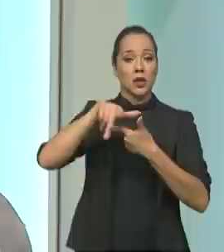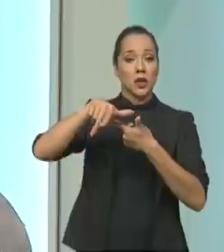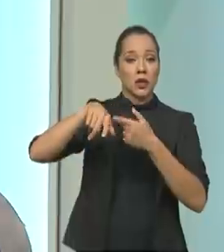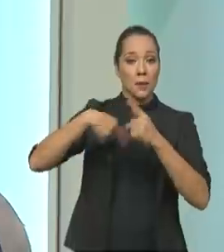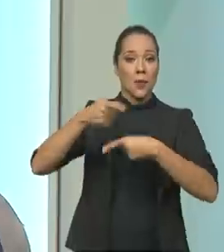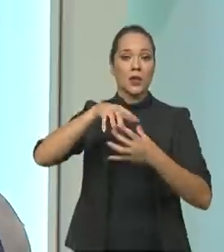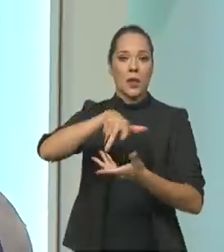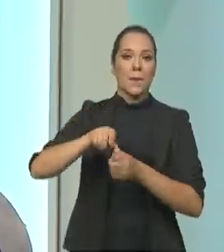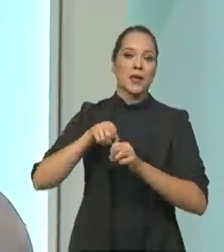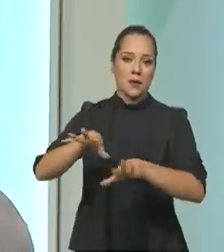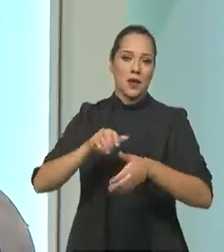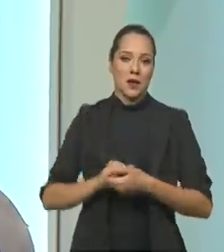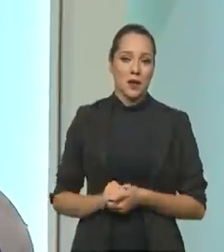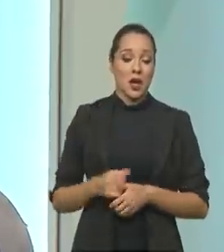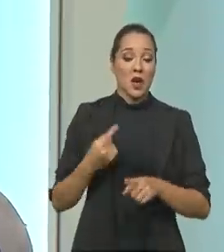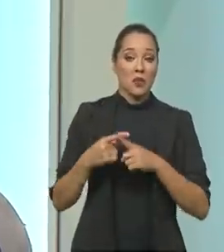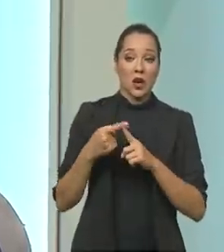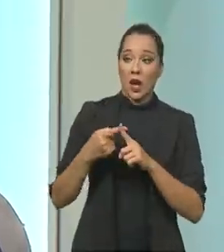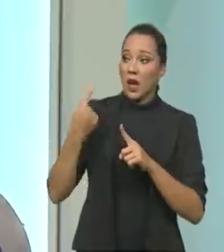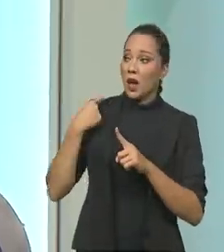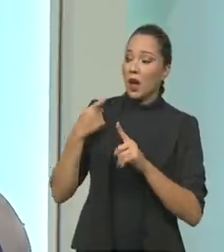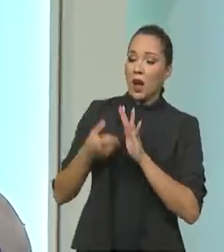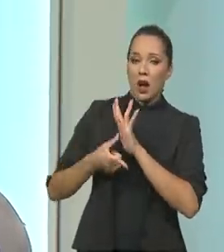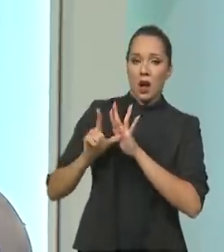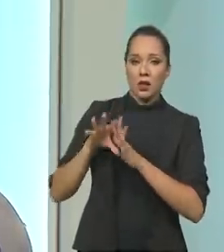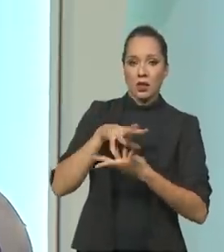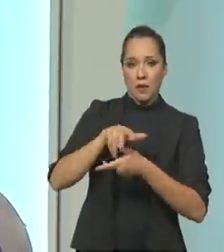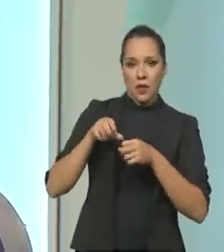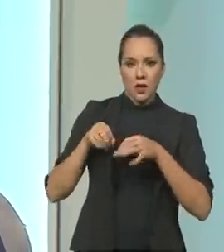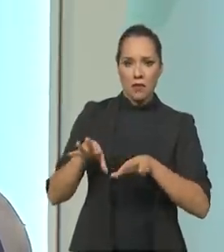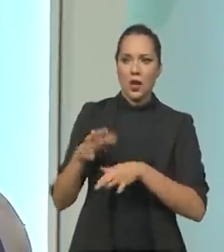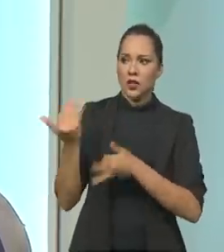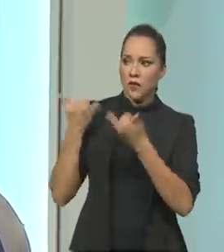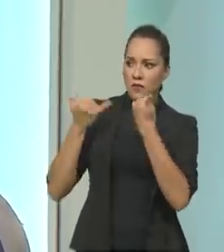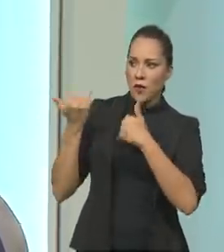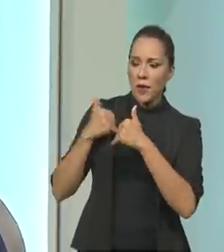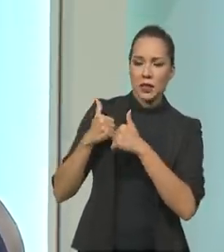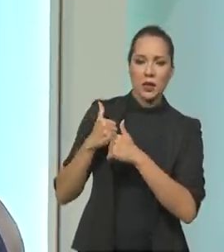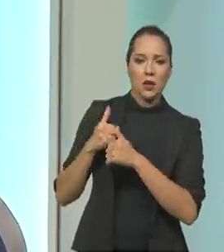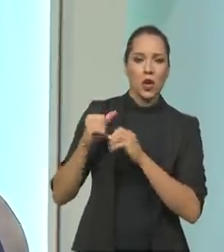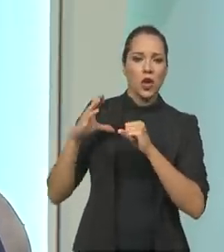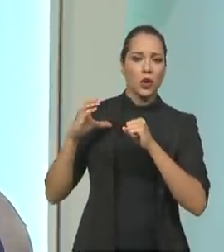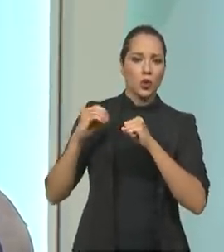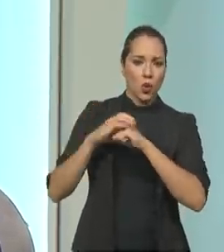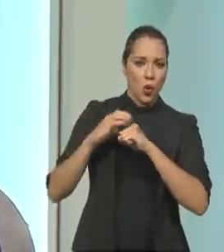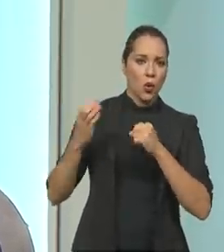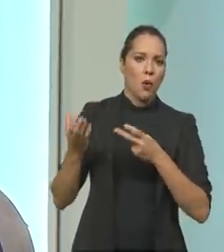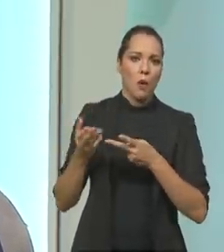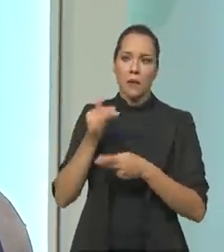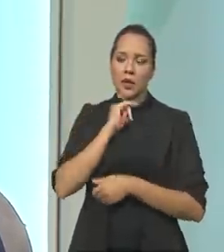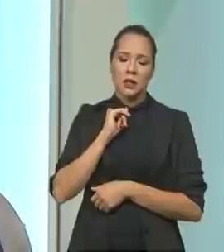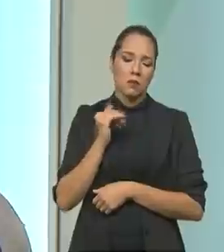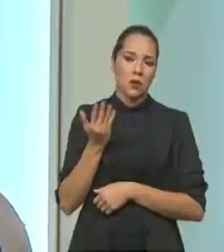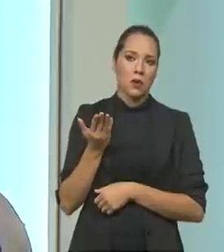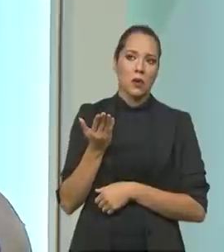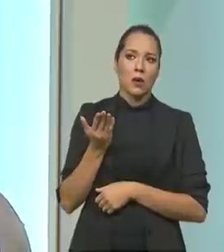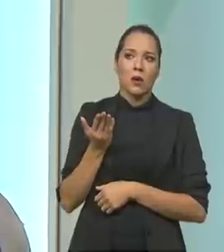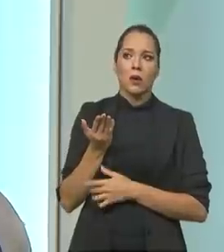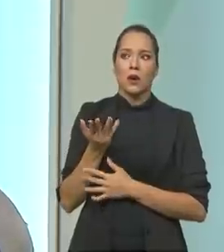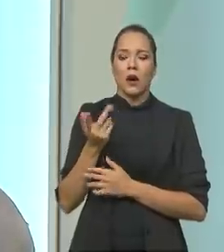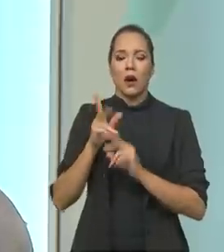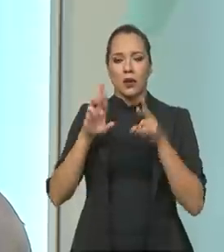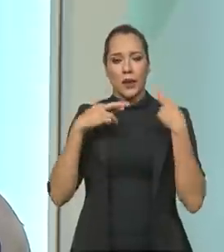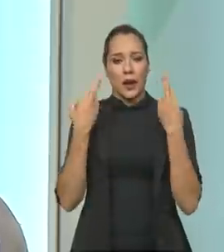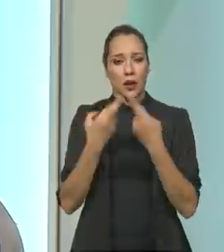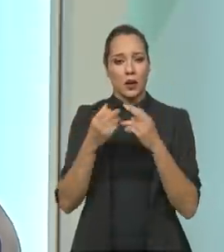Por quê? Porque no período pré-pandemia, eu tive dados do Google lá em Madrid, quando eu tive há quatro meses atrás, numa